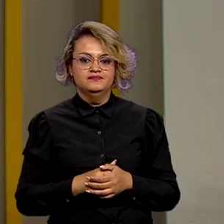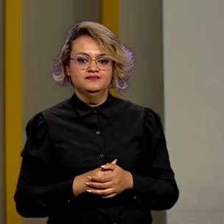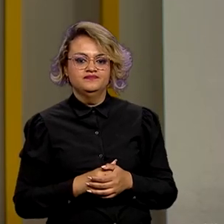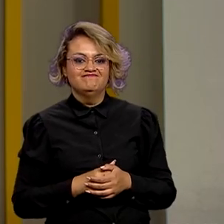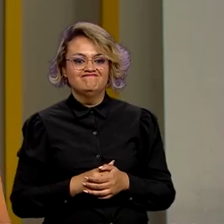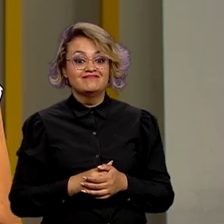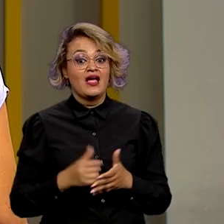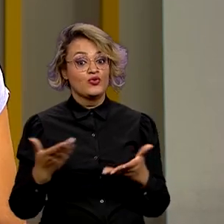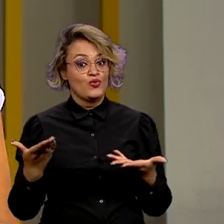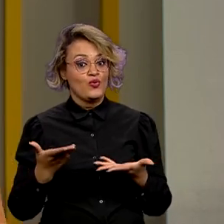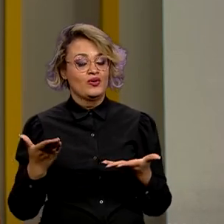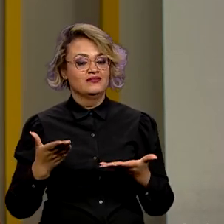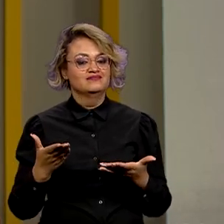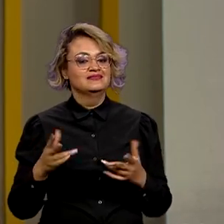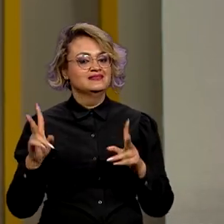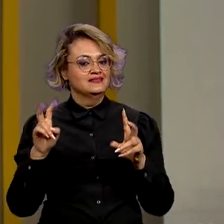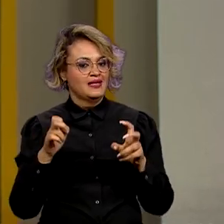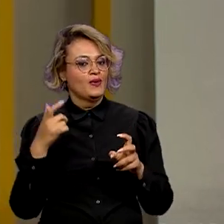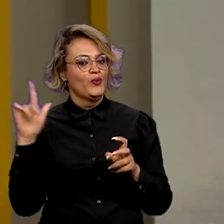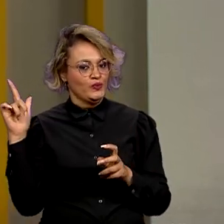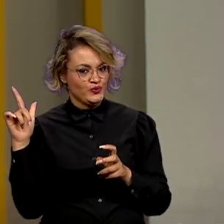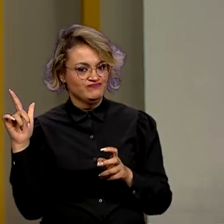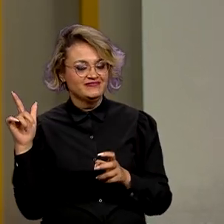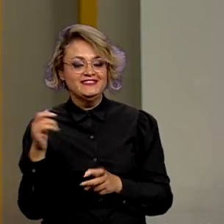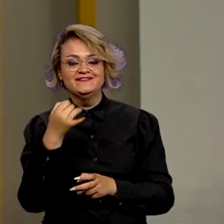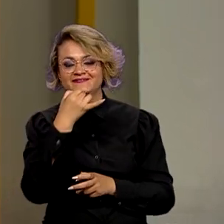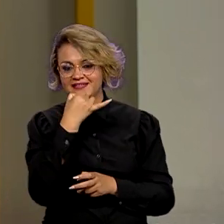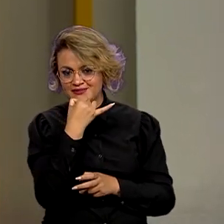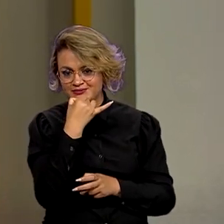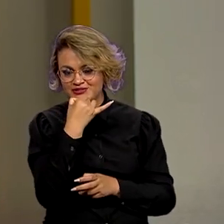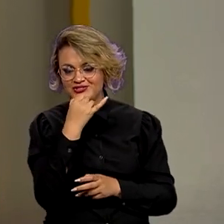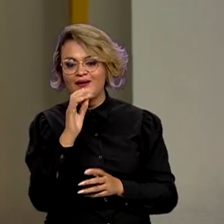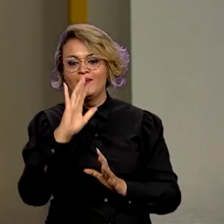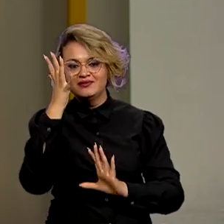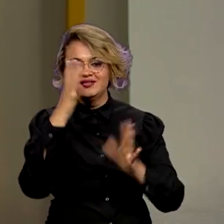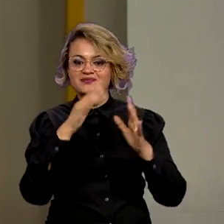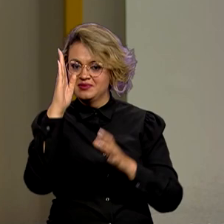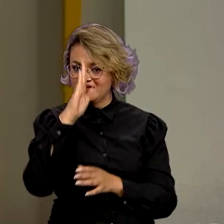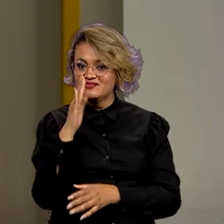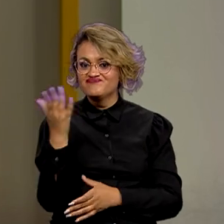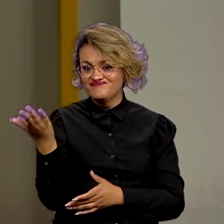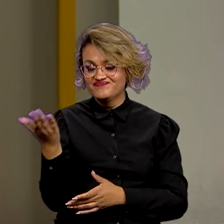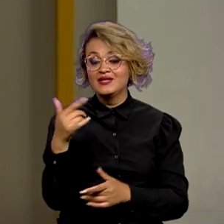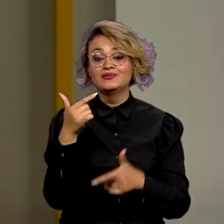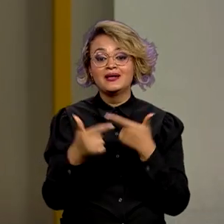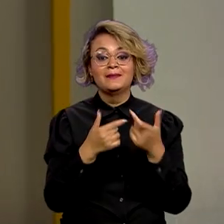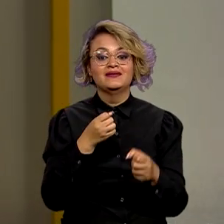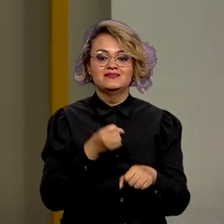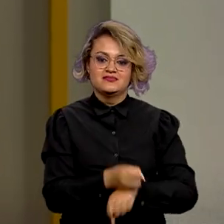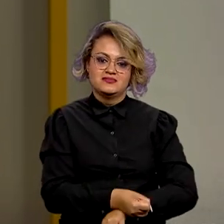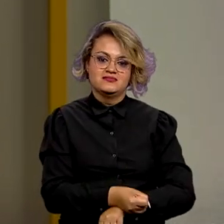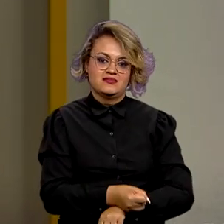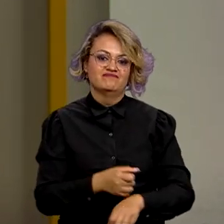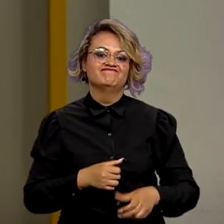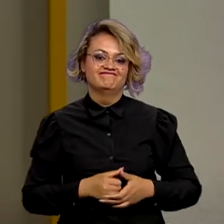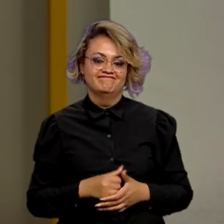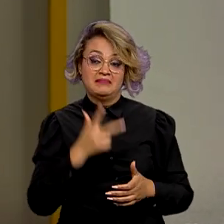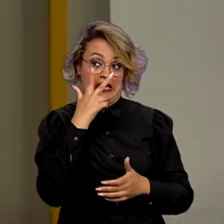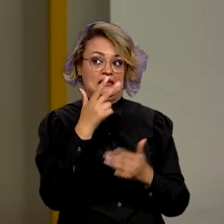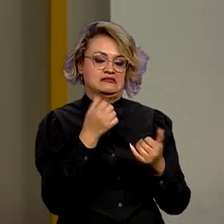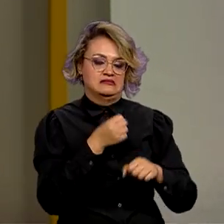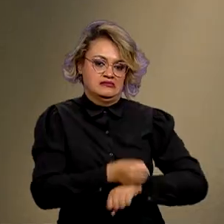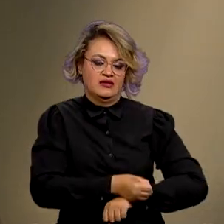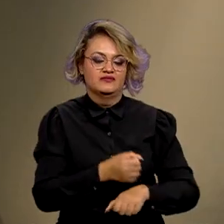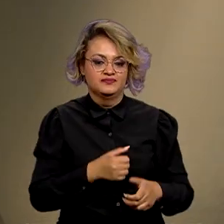Agora a gente trata de um tema que infelizmente ainda acontece no nosso país, que é o trabalho análogo à